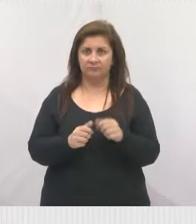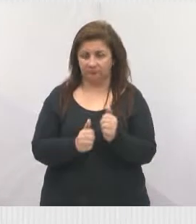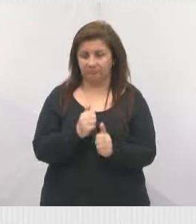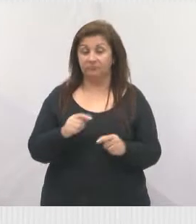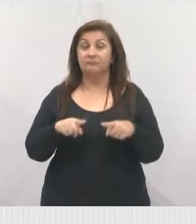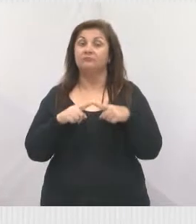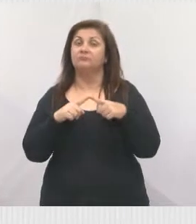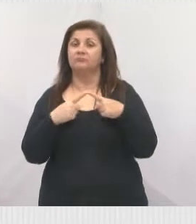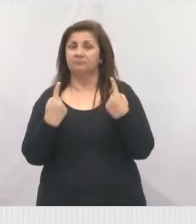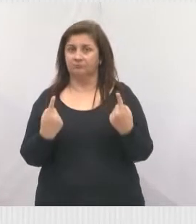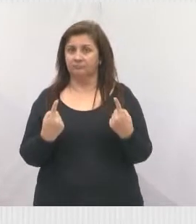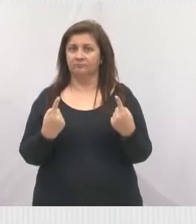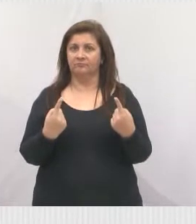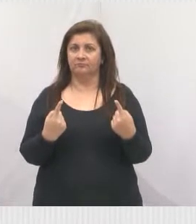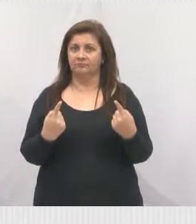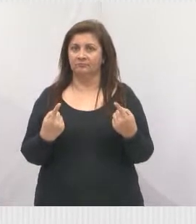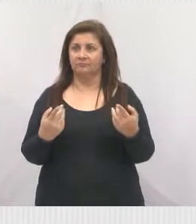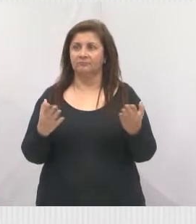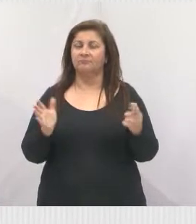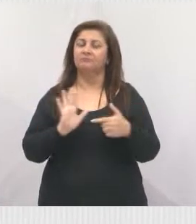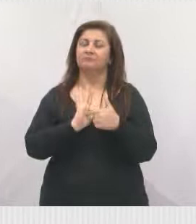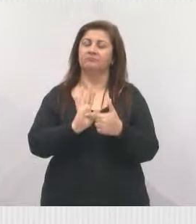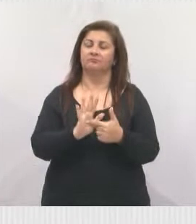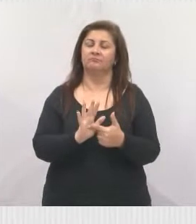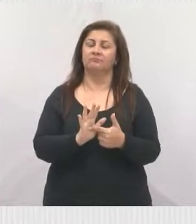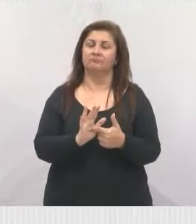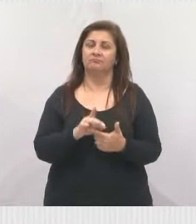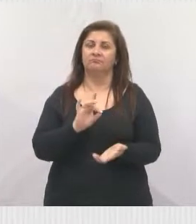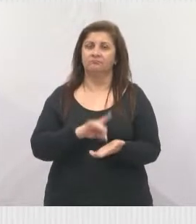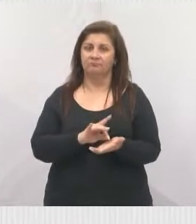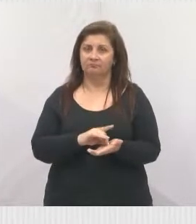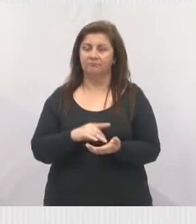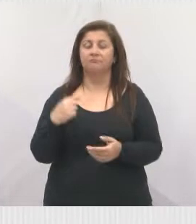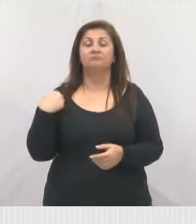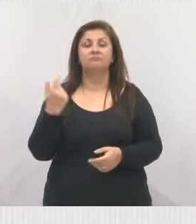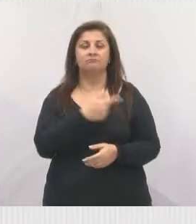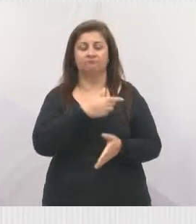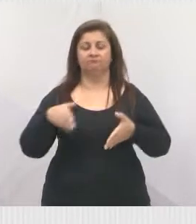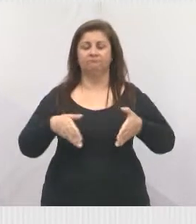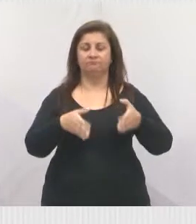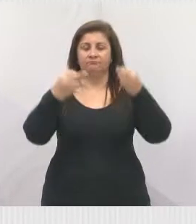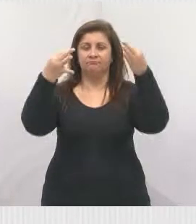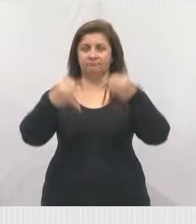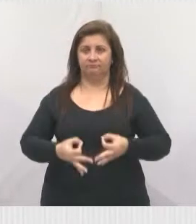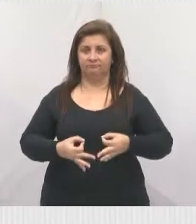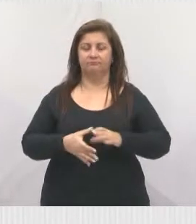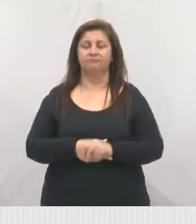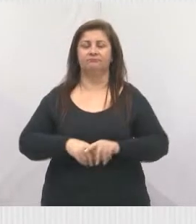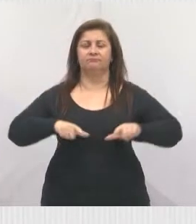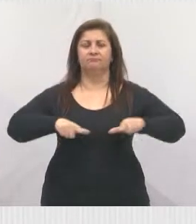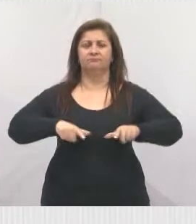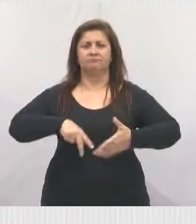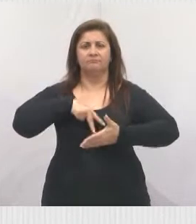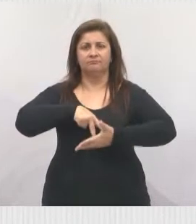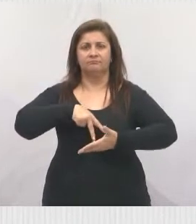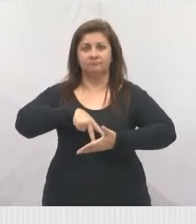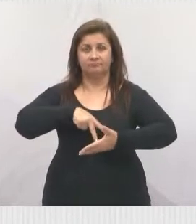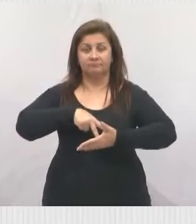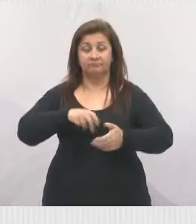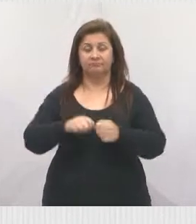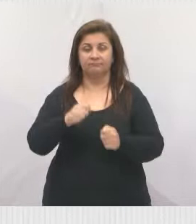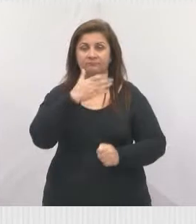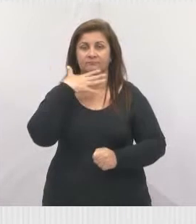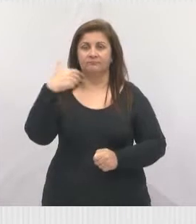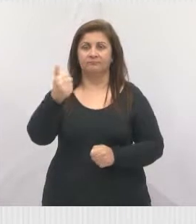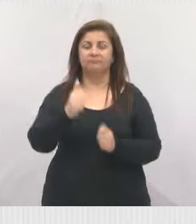mas essa final mostrou que realmente nós estamos no caminho certo, trabalhando firme para melhorar o